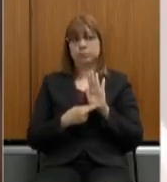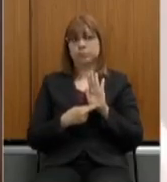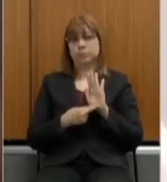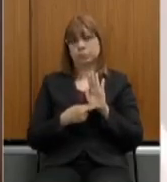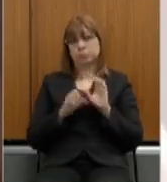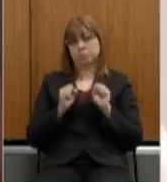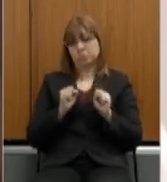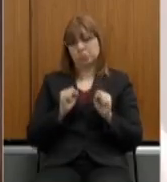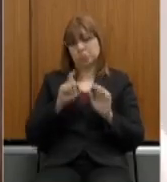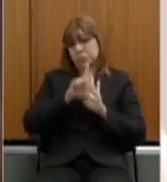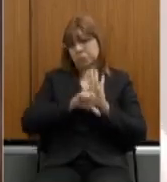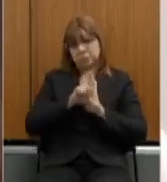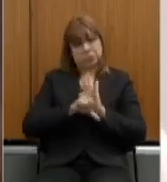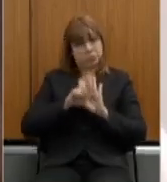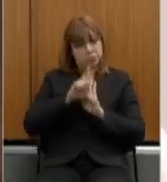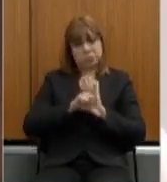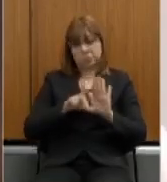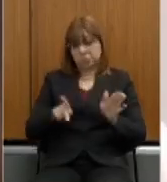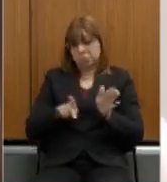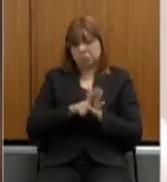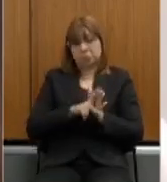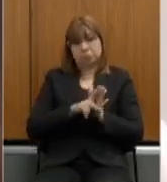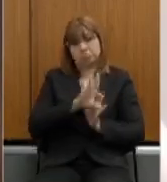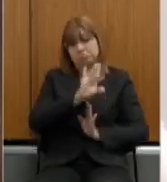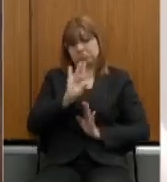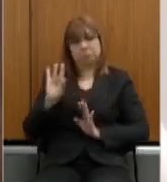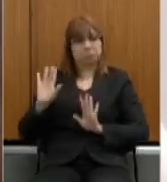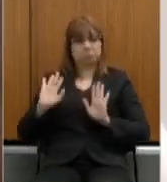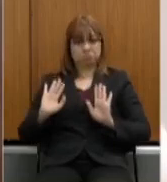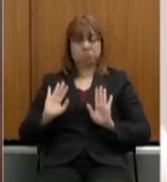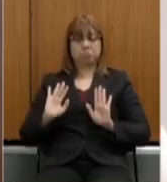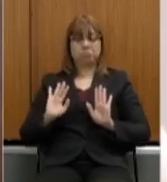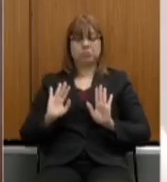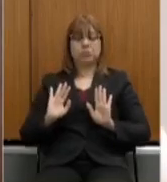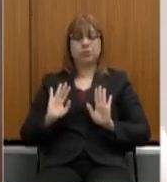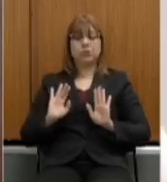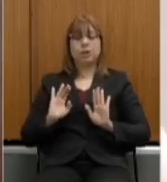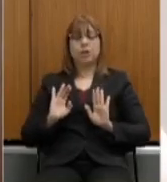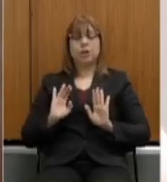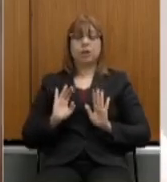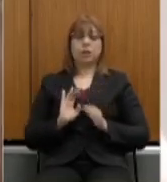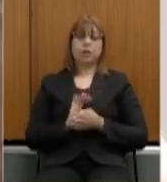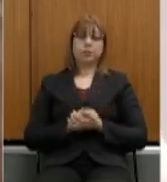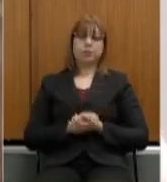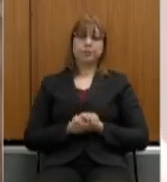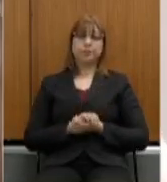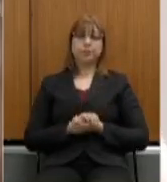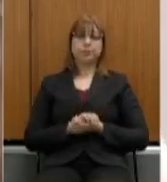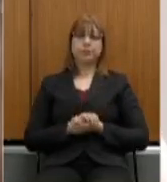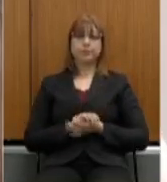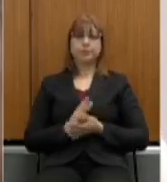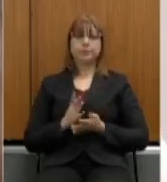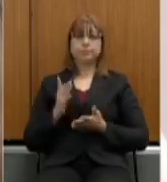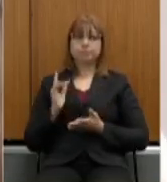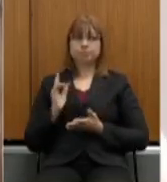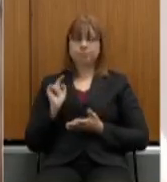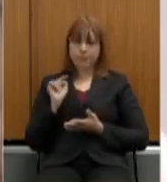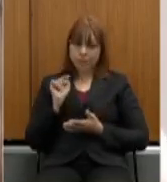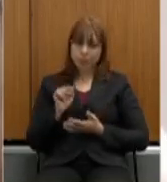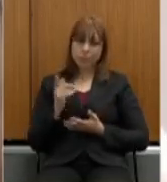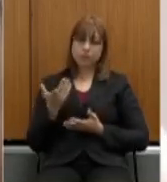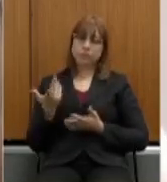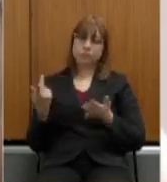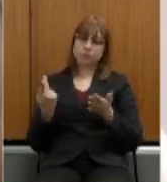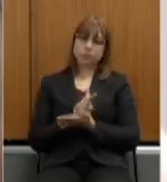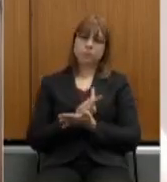legislação própria de cada ente. E foi essa a, foi esse o insight